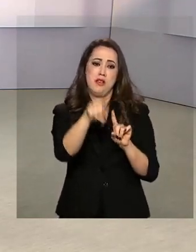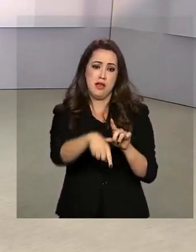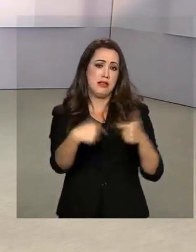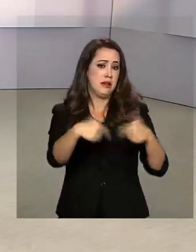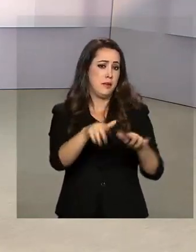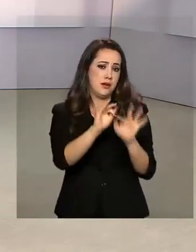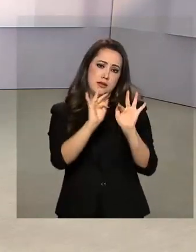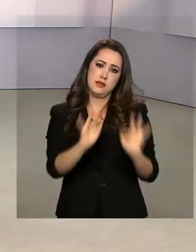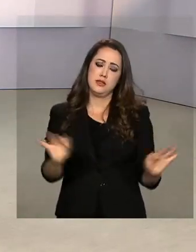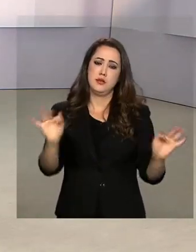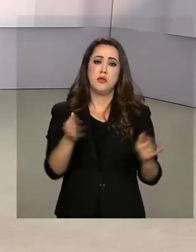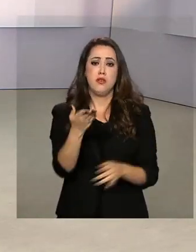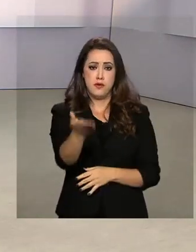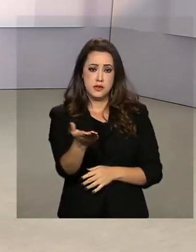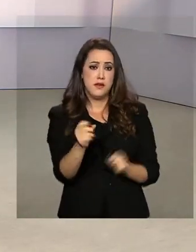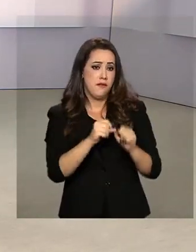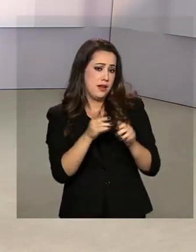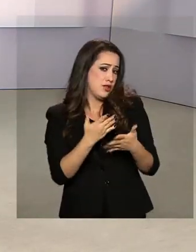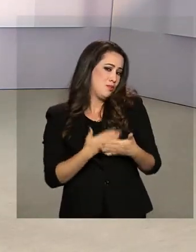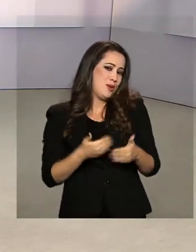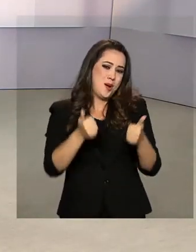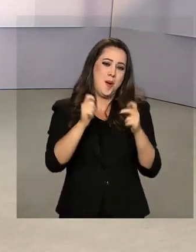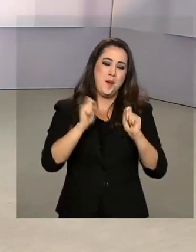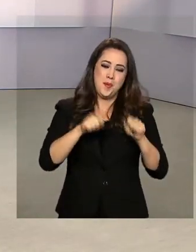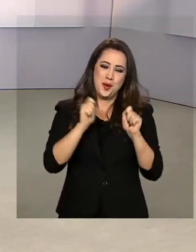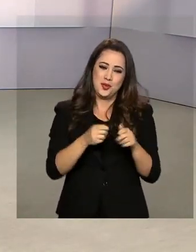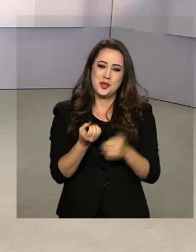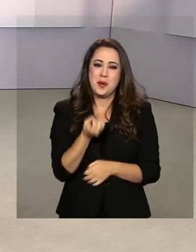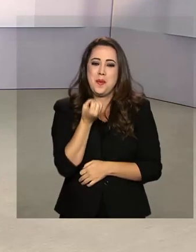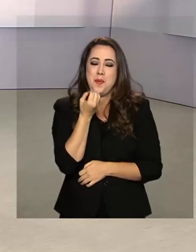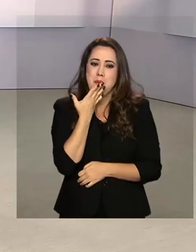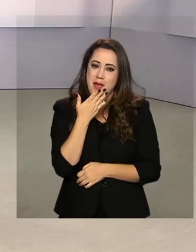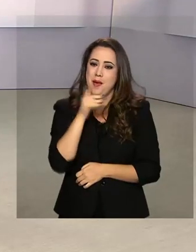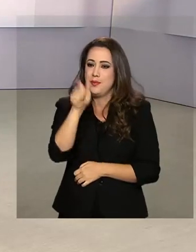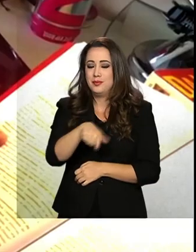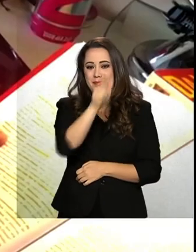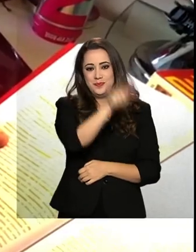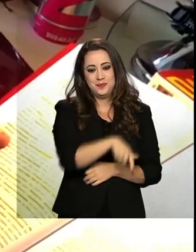simples. Algo que você faz de melhor pode fazer bem a alguém.